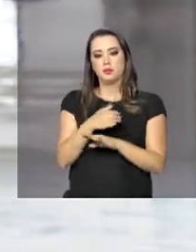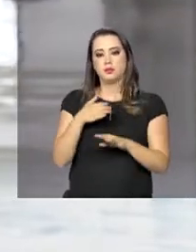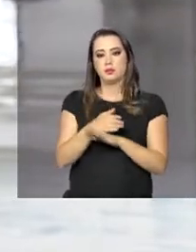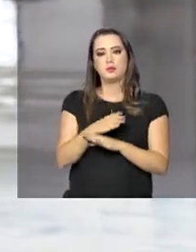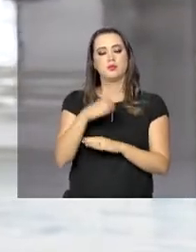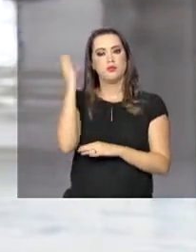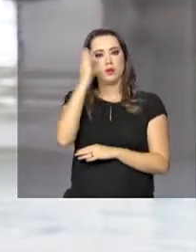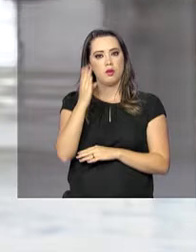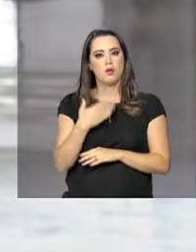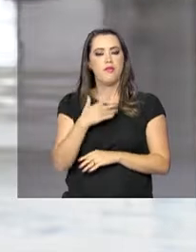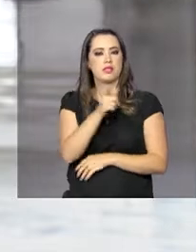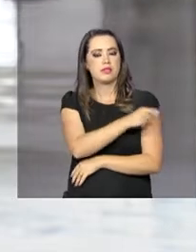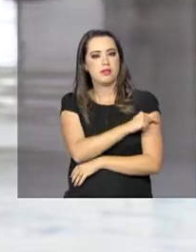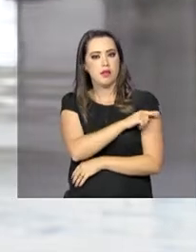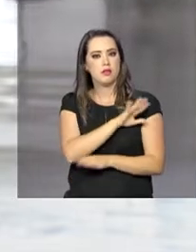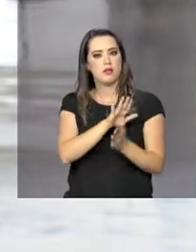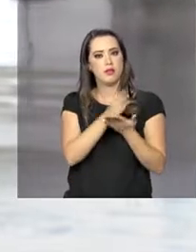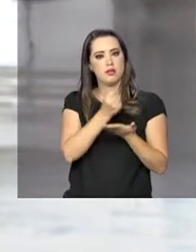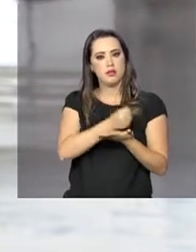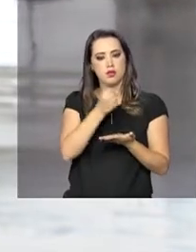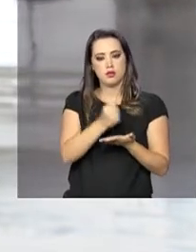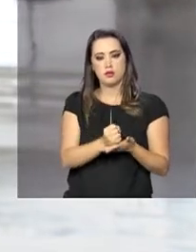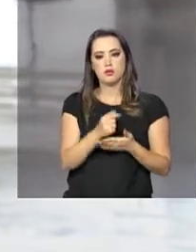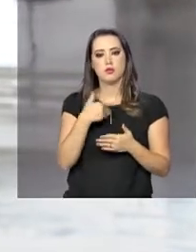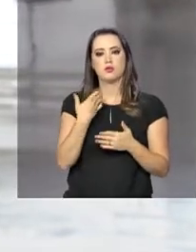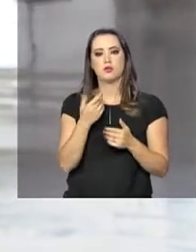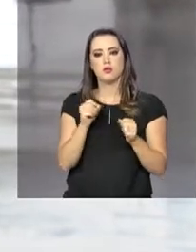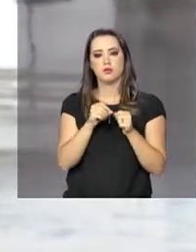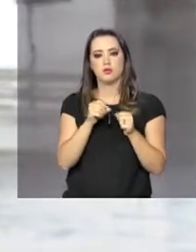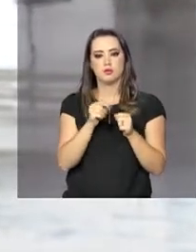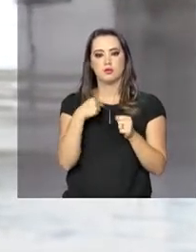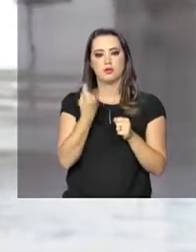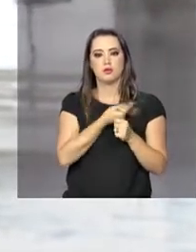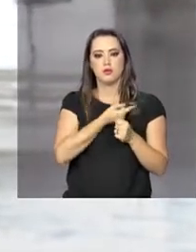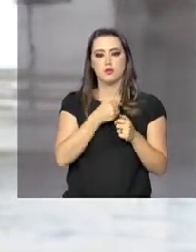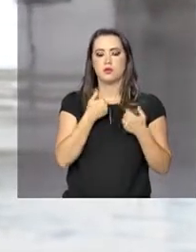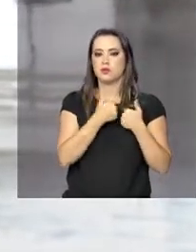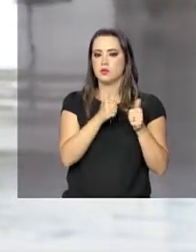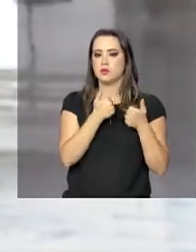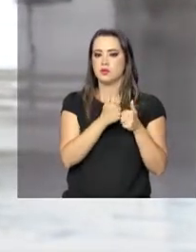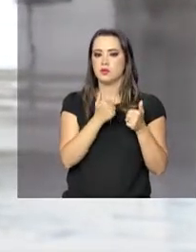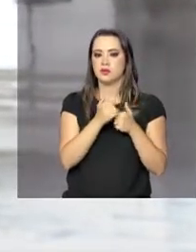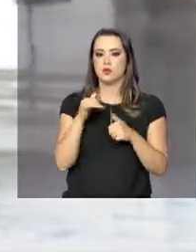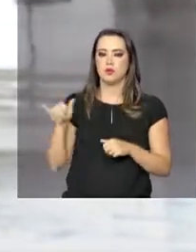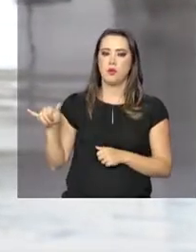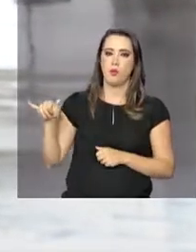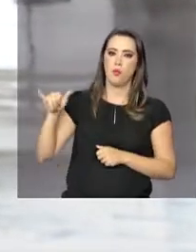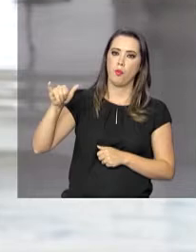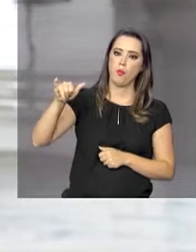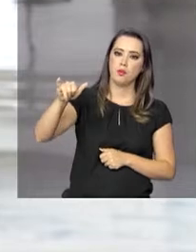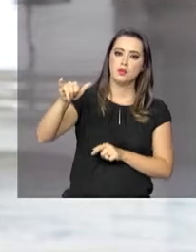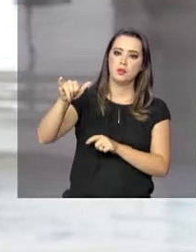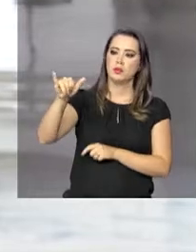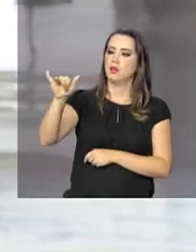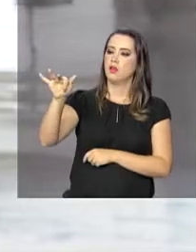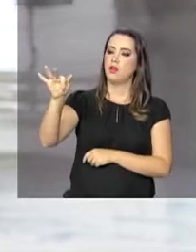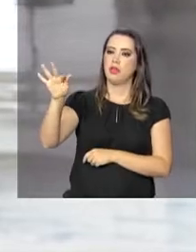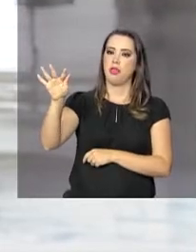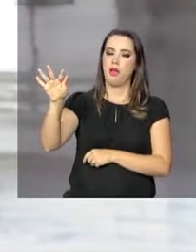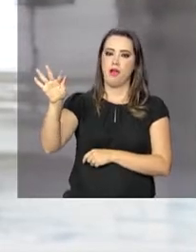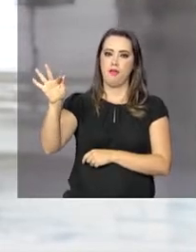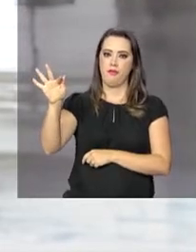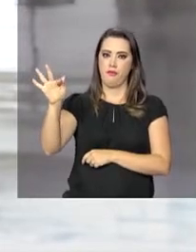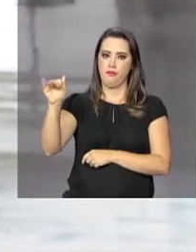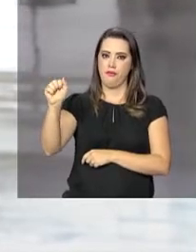vão vacinados, vão com carteira de trabalho, e eles fazem, a gente faz o transporte numa aeronave da FAB, e o deslocamento até o